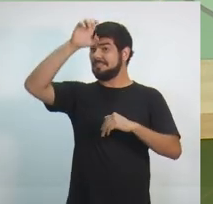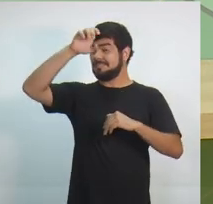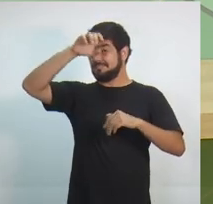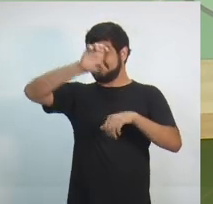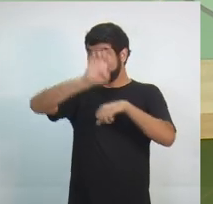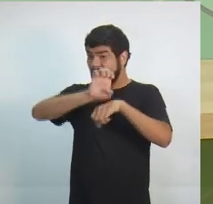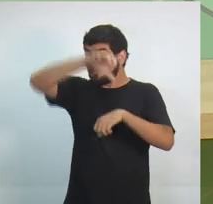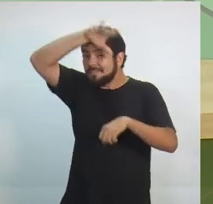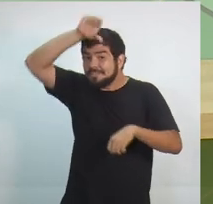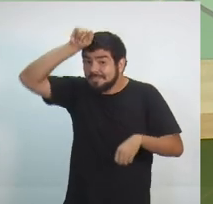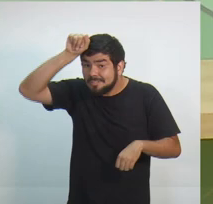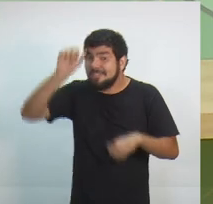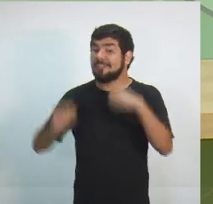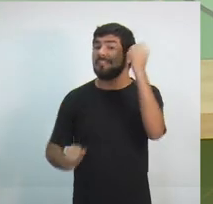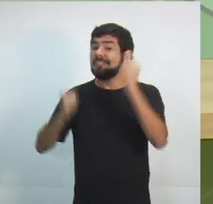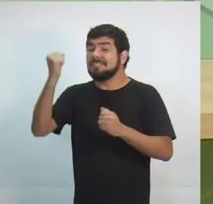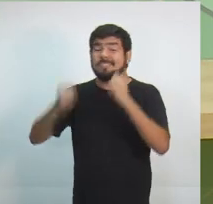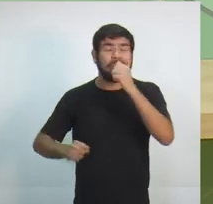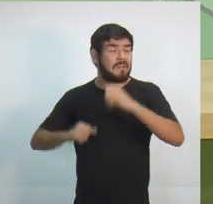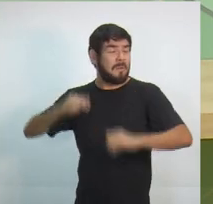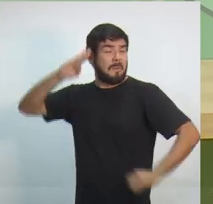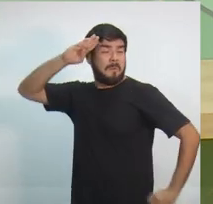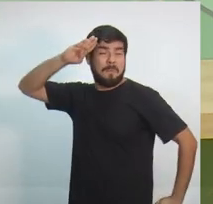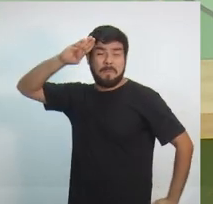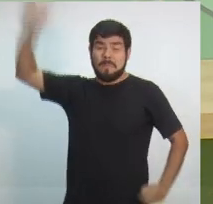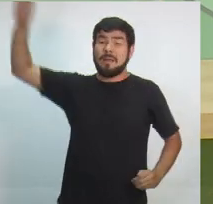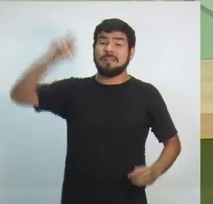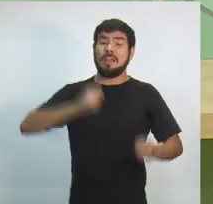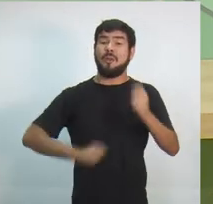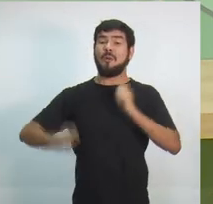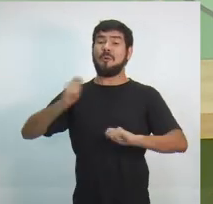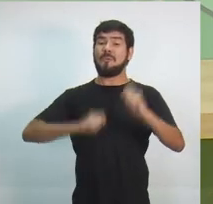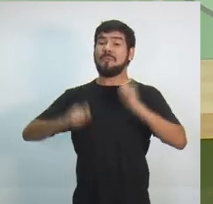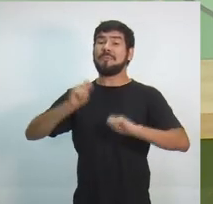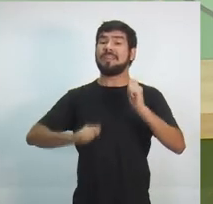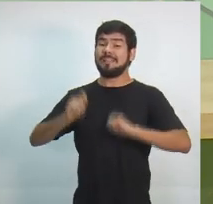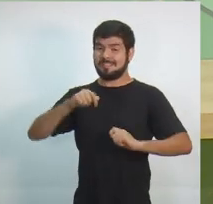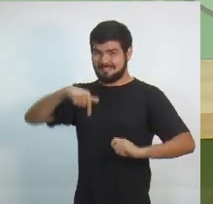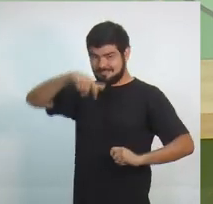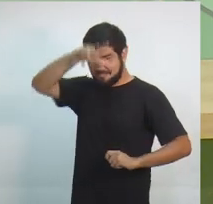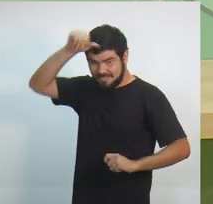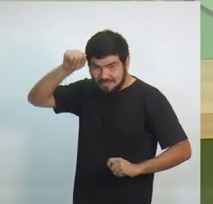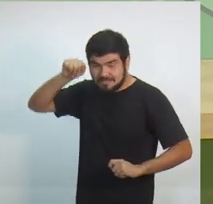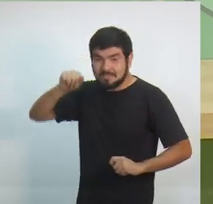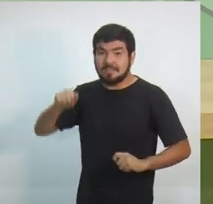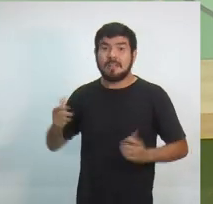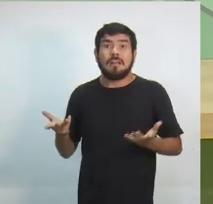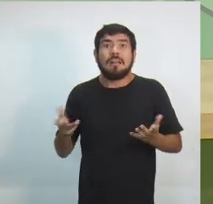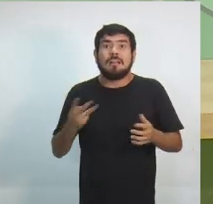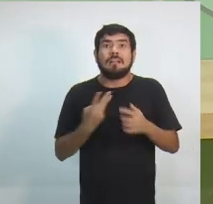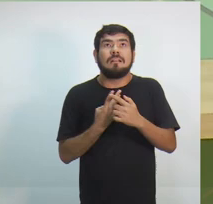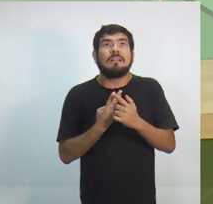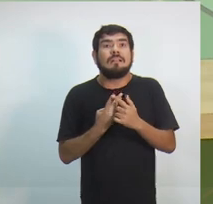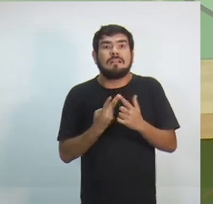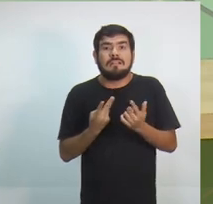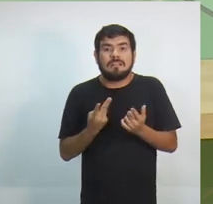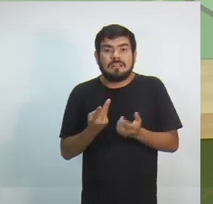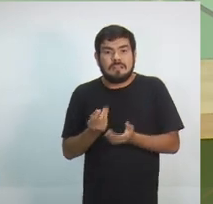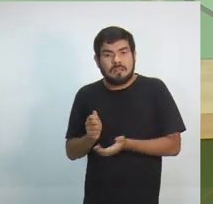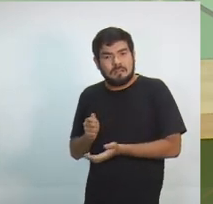industrial, que é a nossa mola mestra da nossa economia, é simplesmente investir em